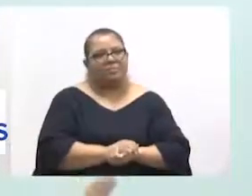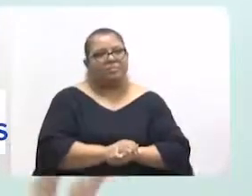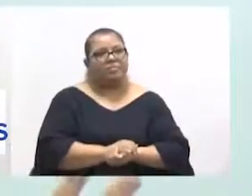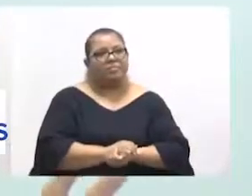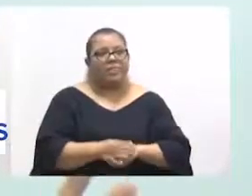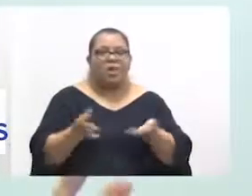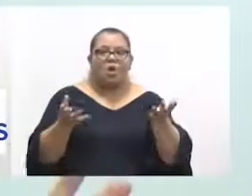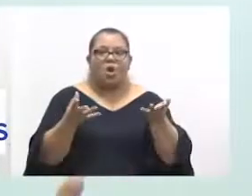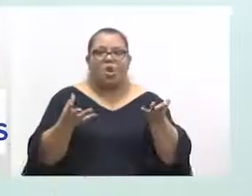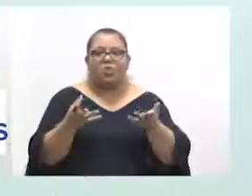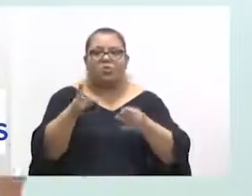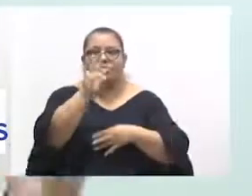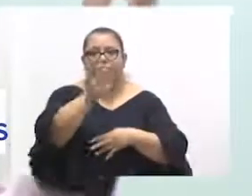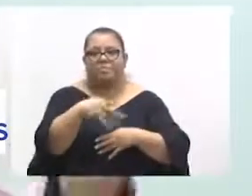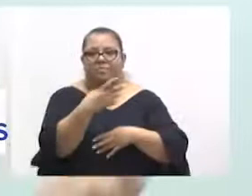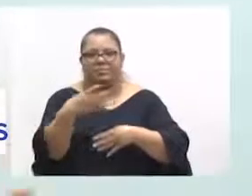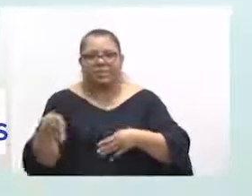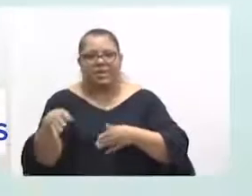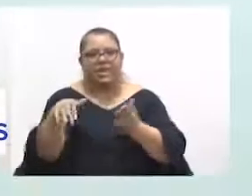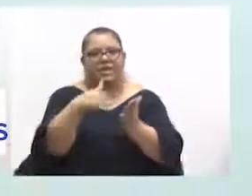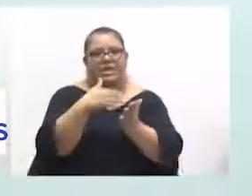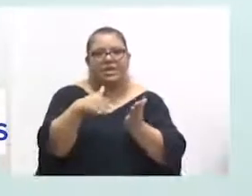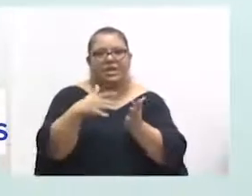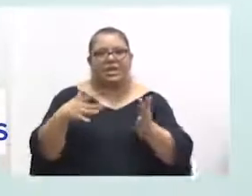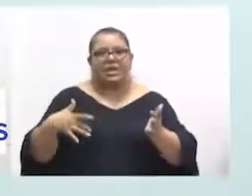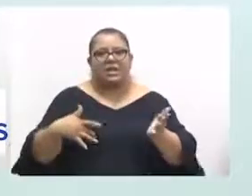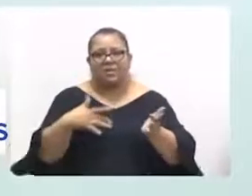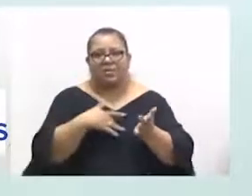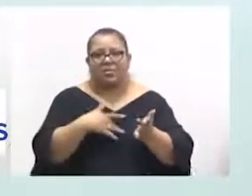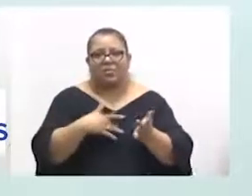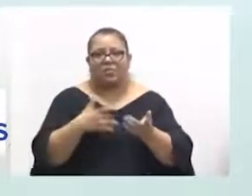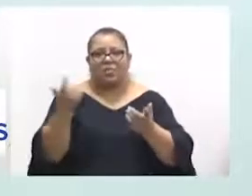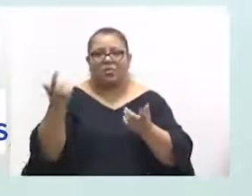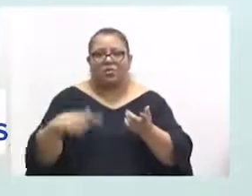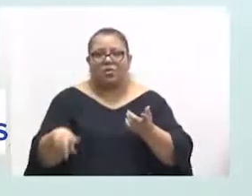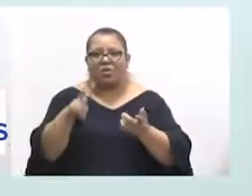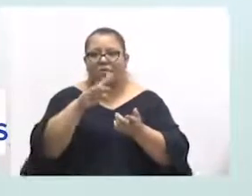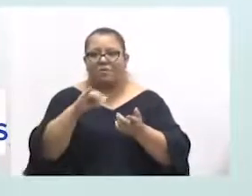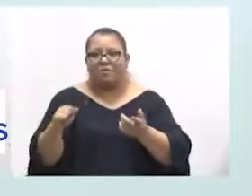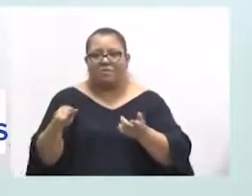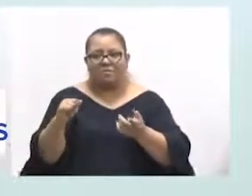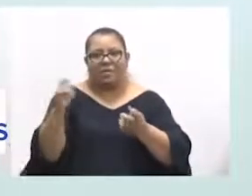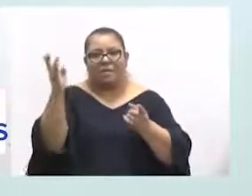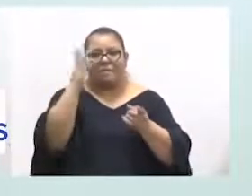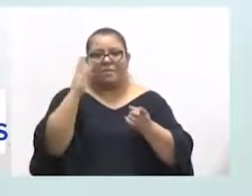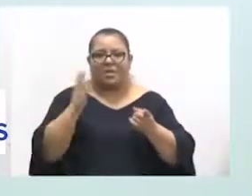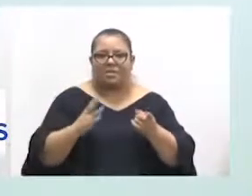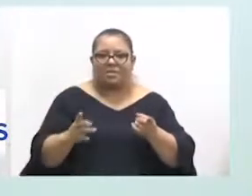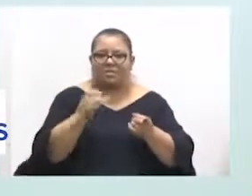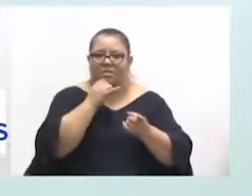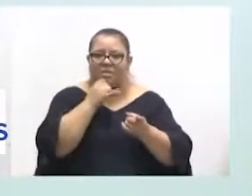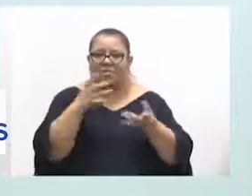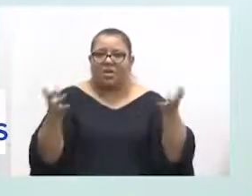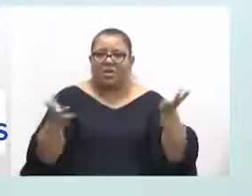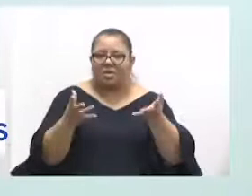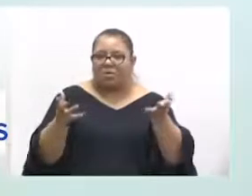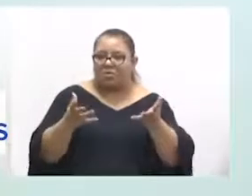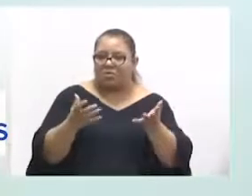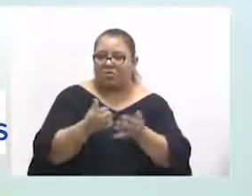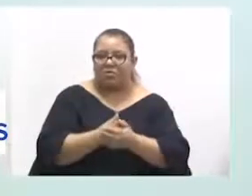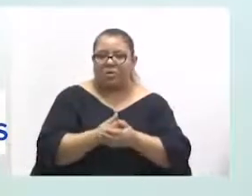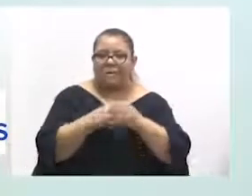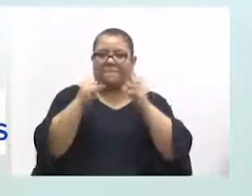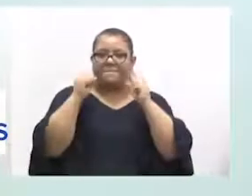A revisão da tabela SUS, na verdade, acho que a revisão seria uma coisa nacional. Mas acho que a gente poderia,